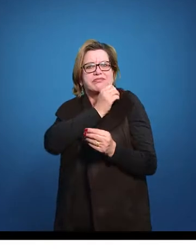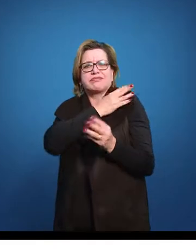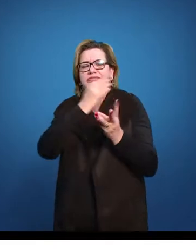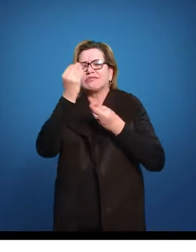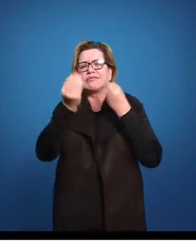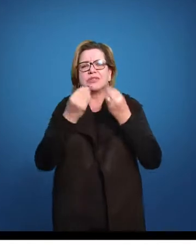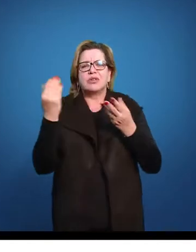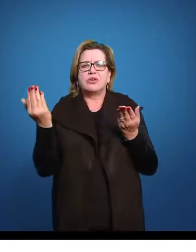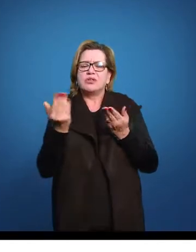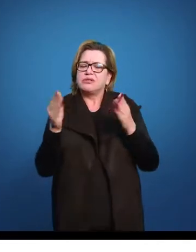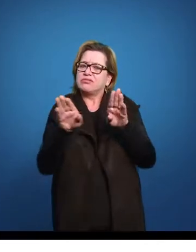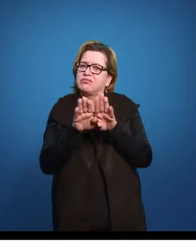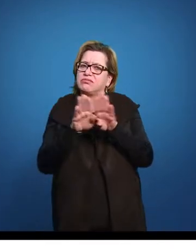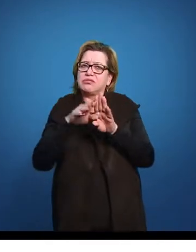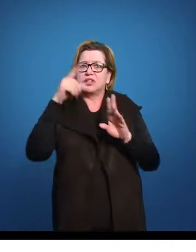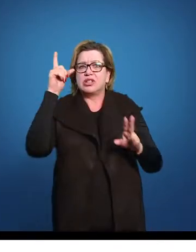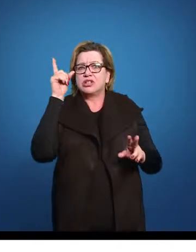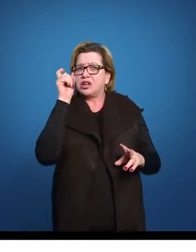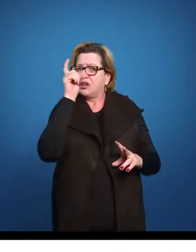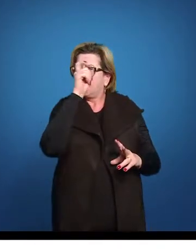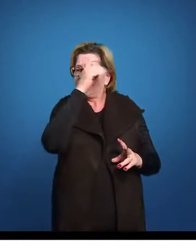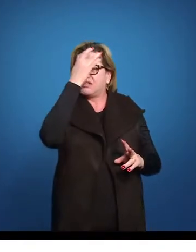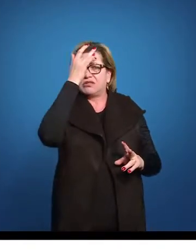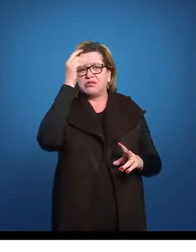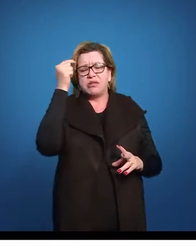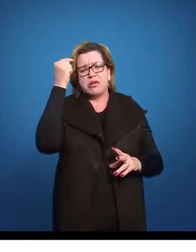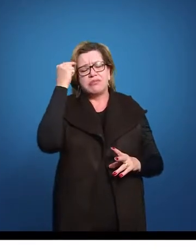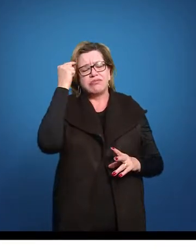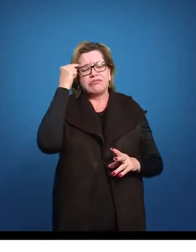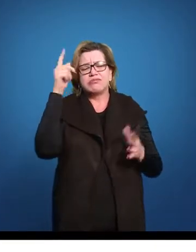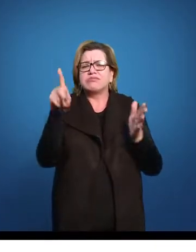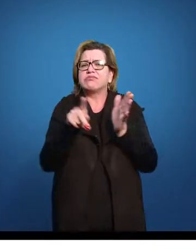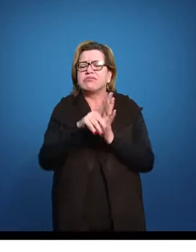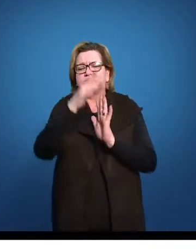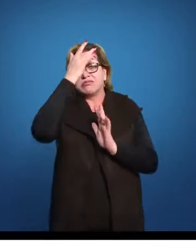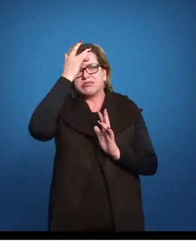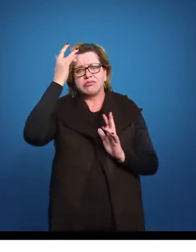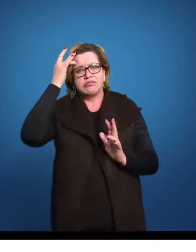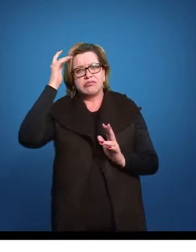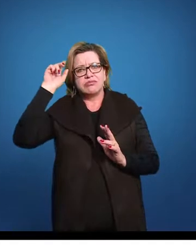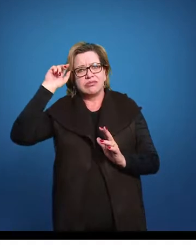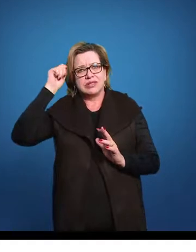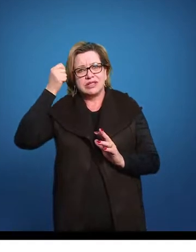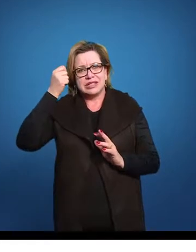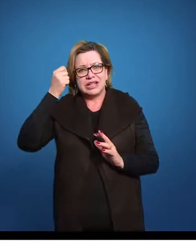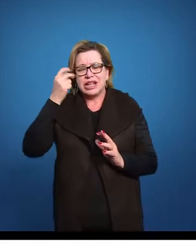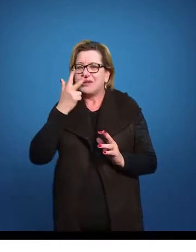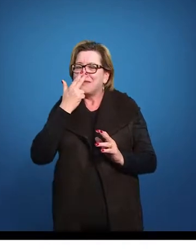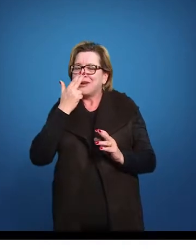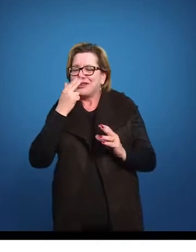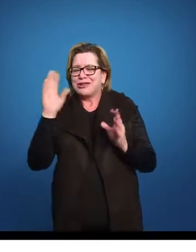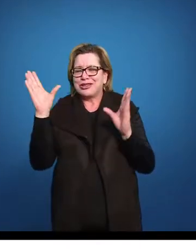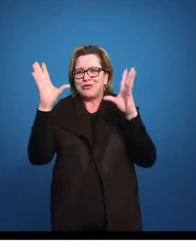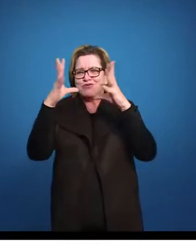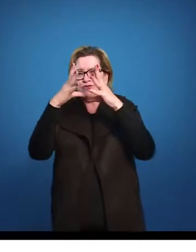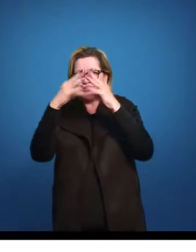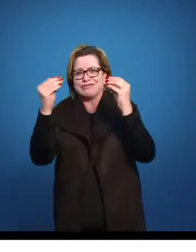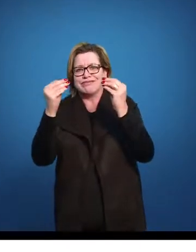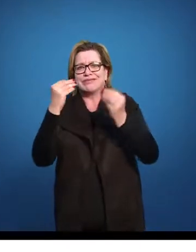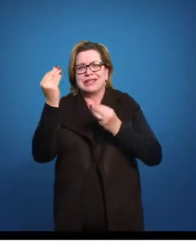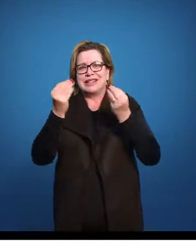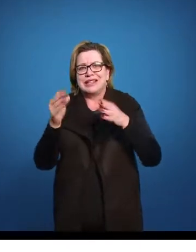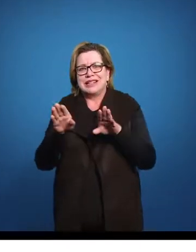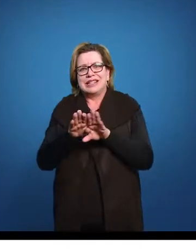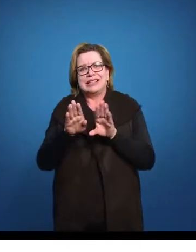pensar na questão do negro, na questão do nosso racismo do dia a dia, em que a gente tenta apagar o mais possível, em a gente tenta sempre